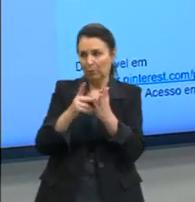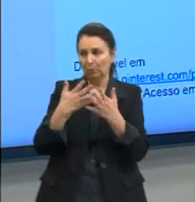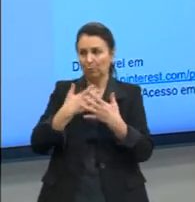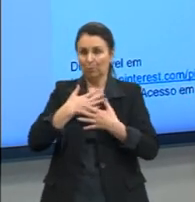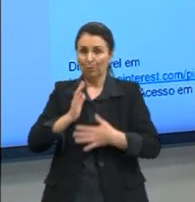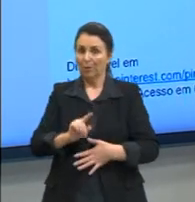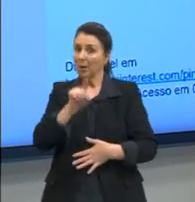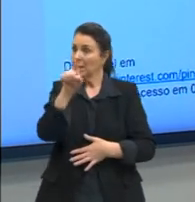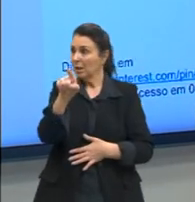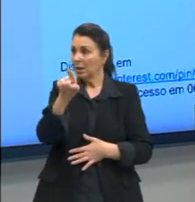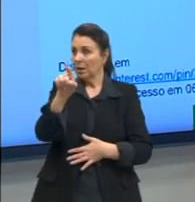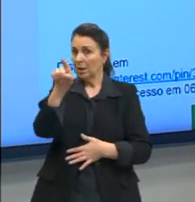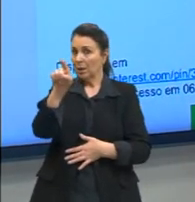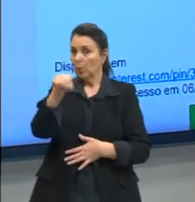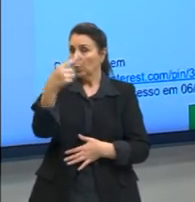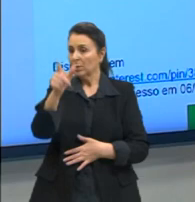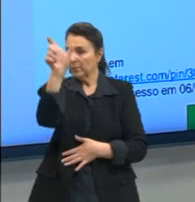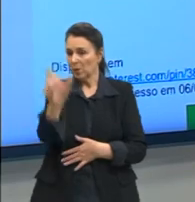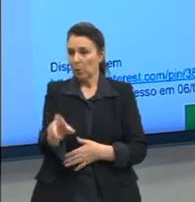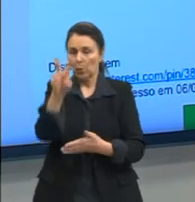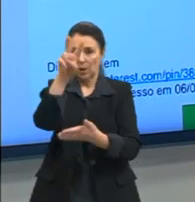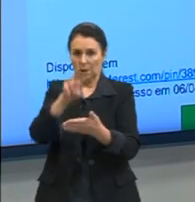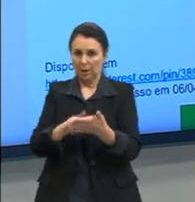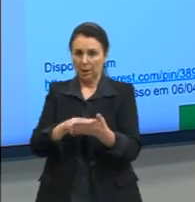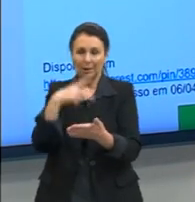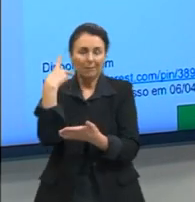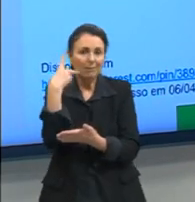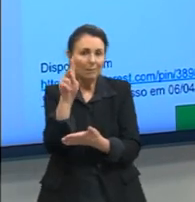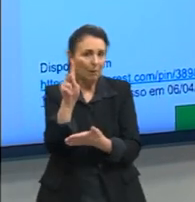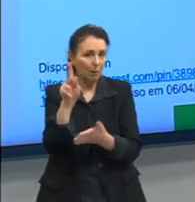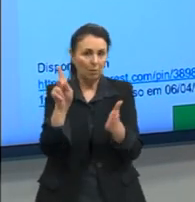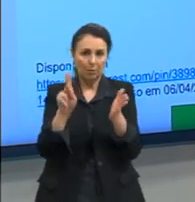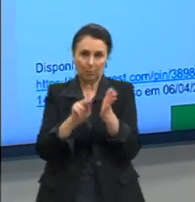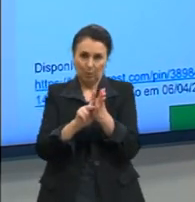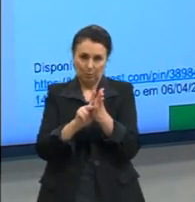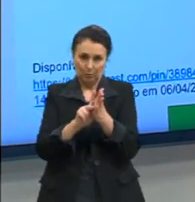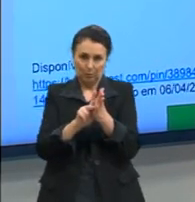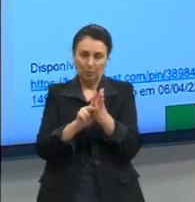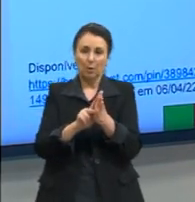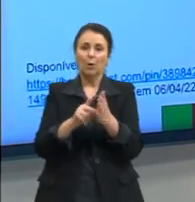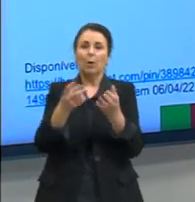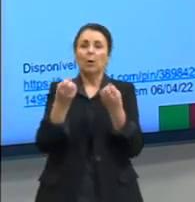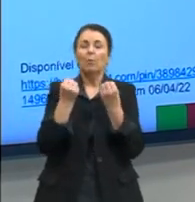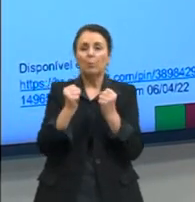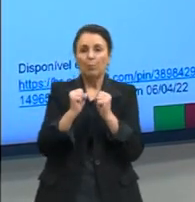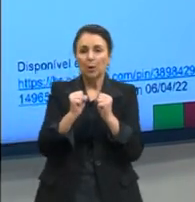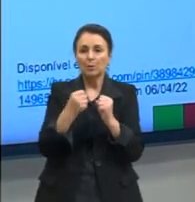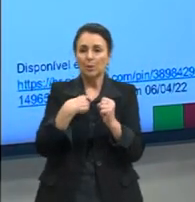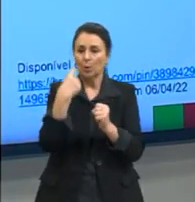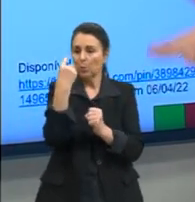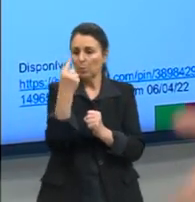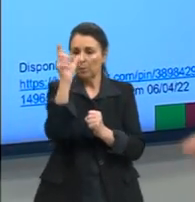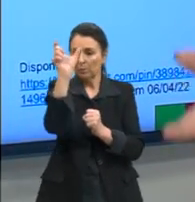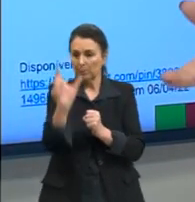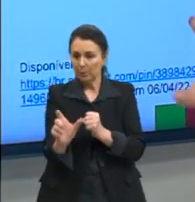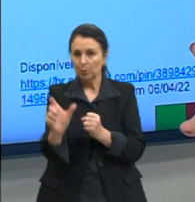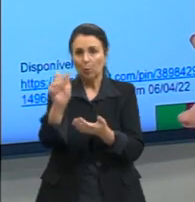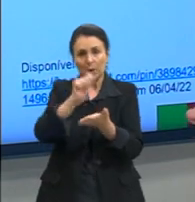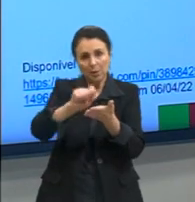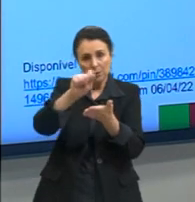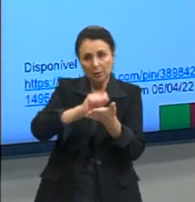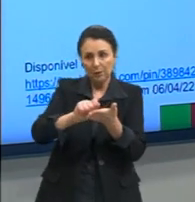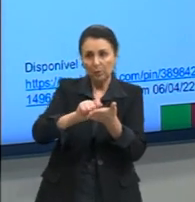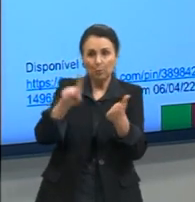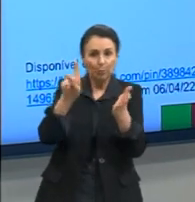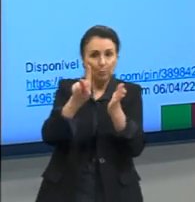ele é uma escrita para si próprio. Então, pode ser uma pessoa enunciando para si próprio, pode ser uma pessoa enunciando para várias outras,